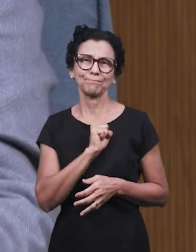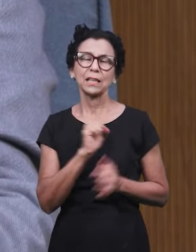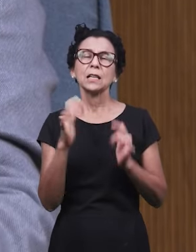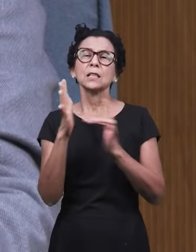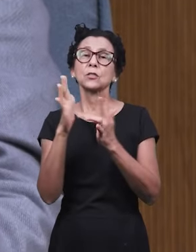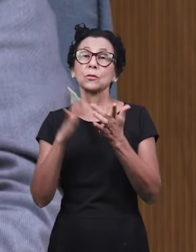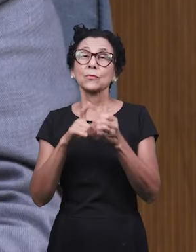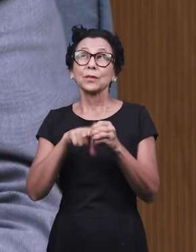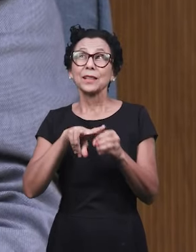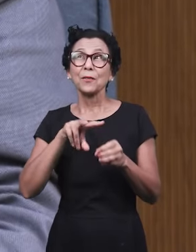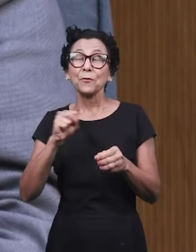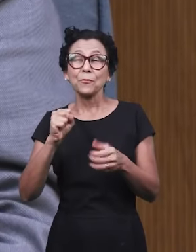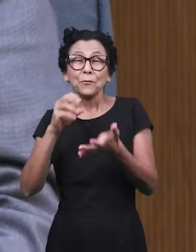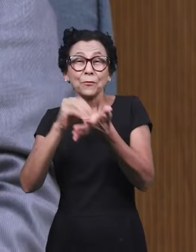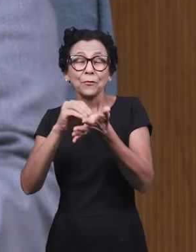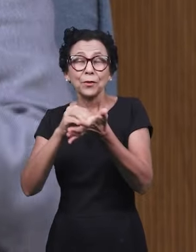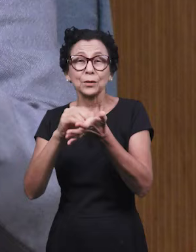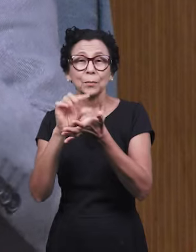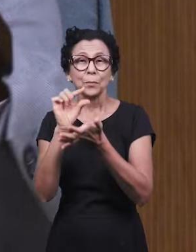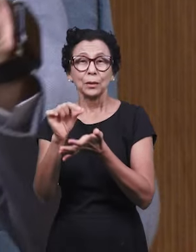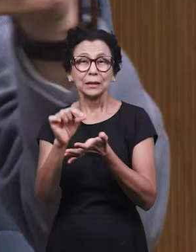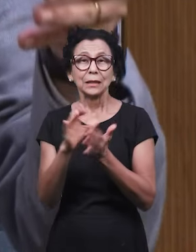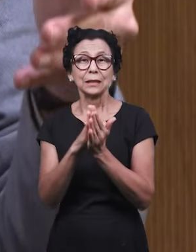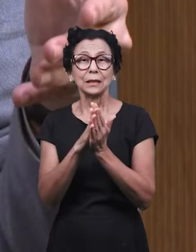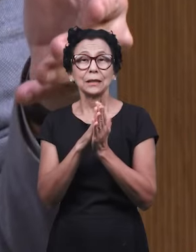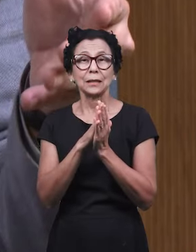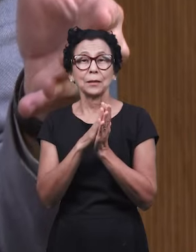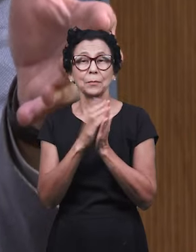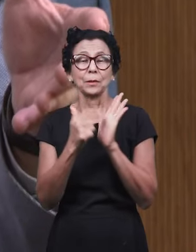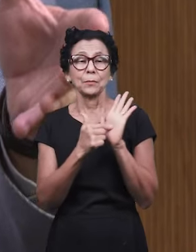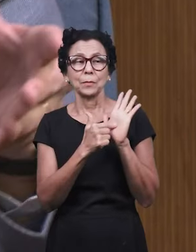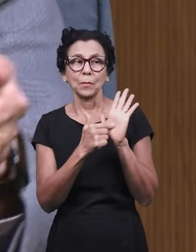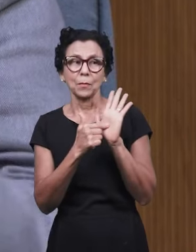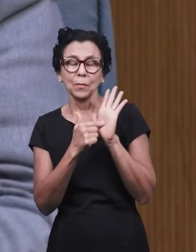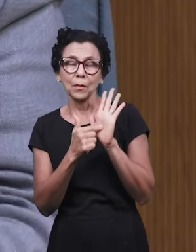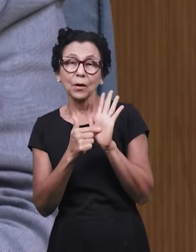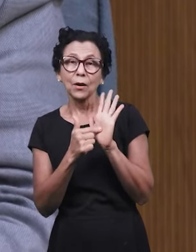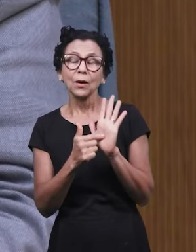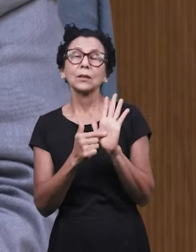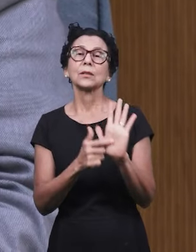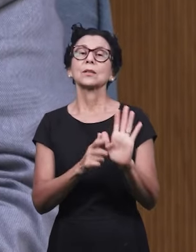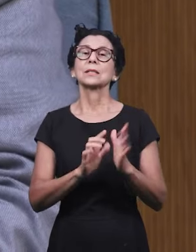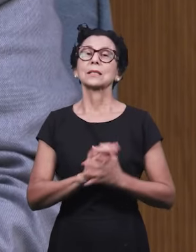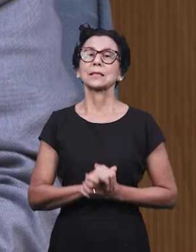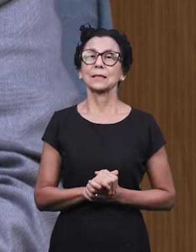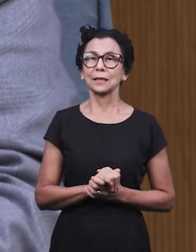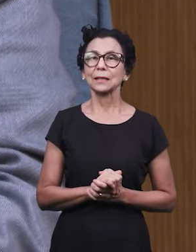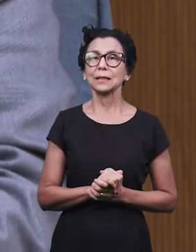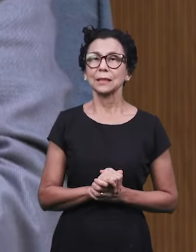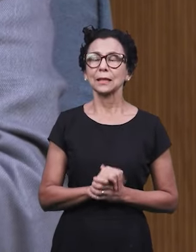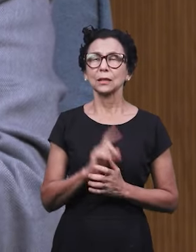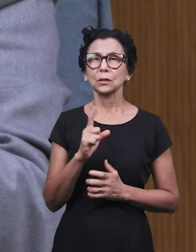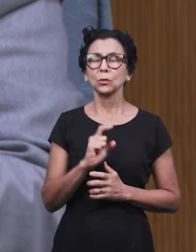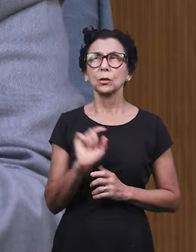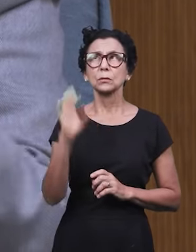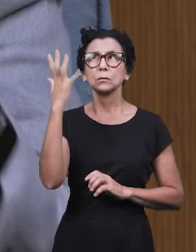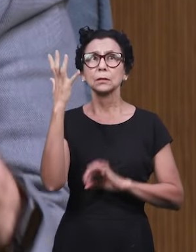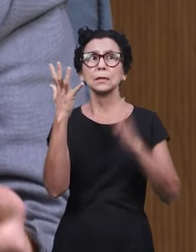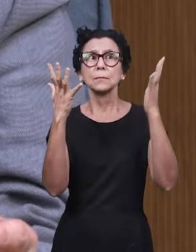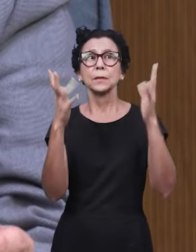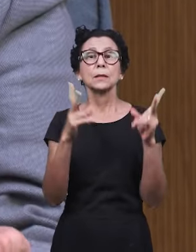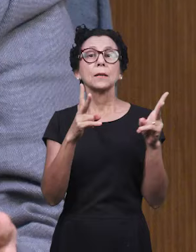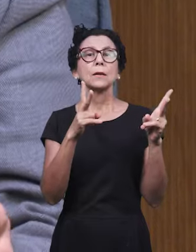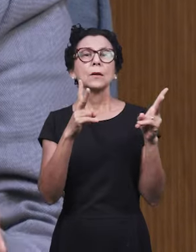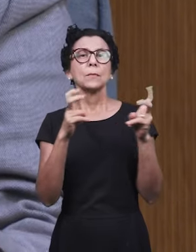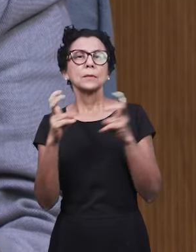portas, que os sinais que estão registrados na palavra, que atestariam a iminente